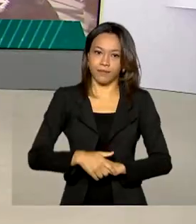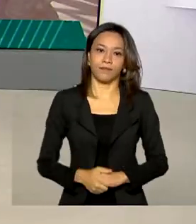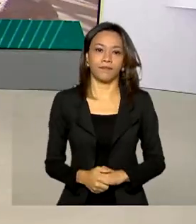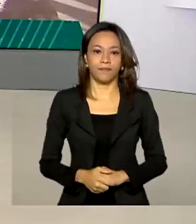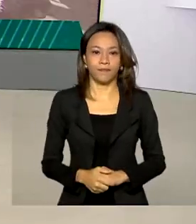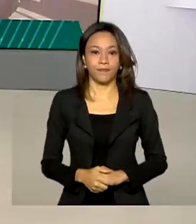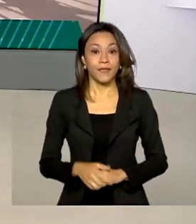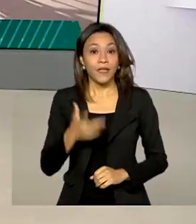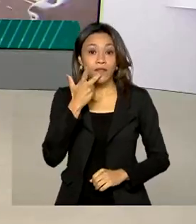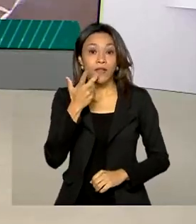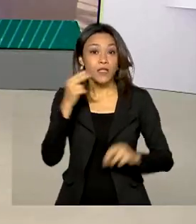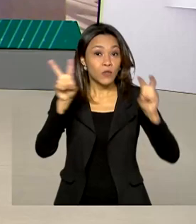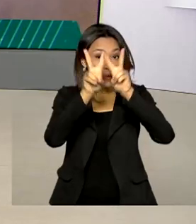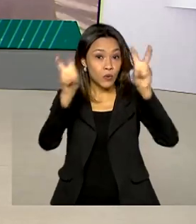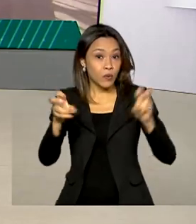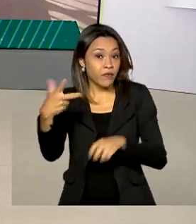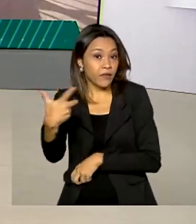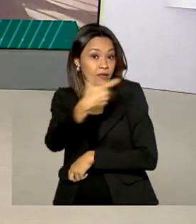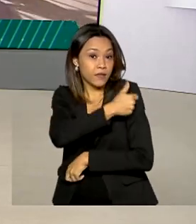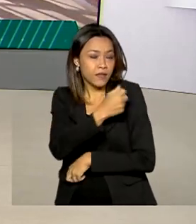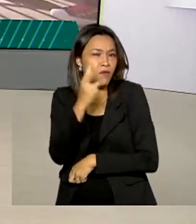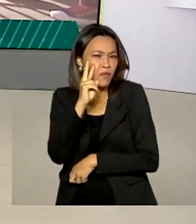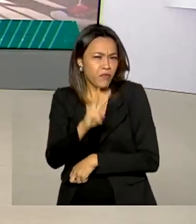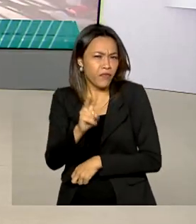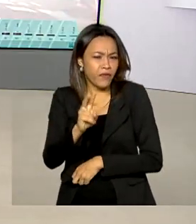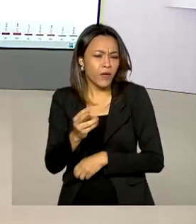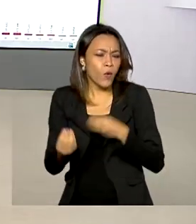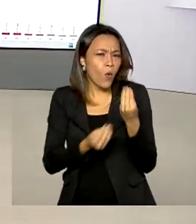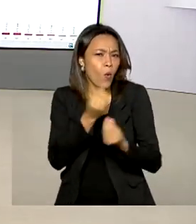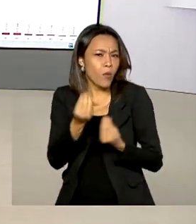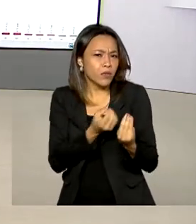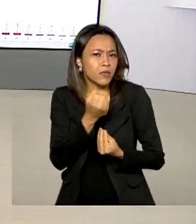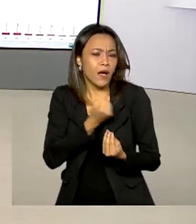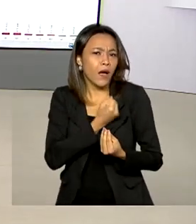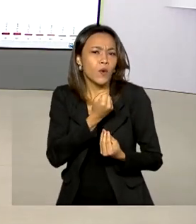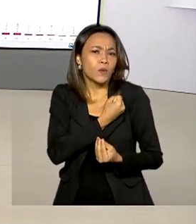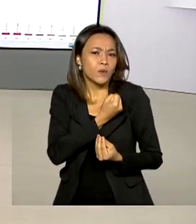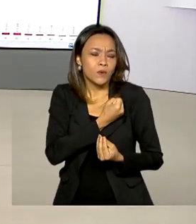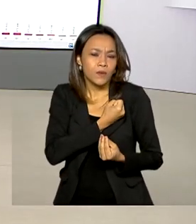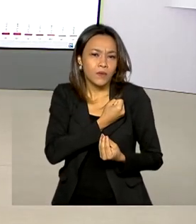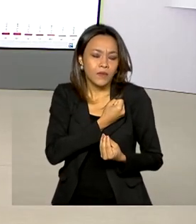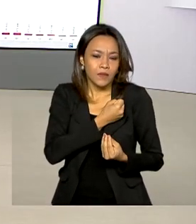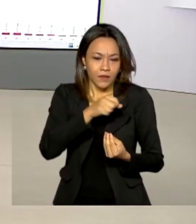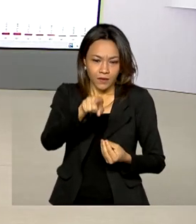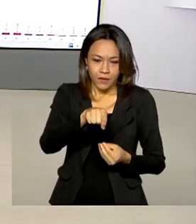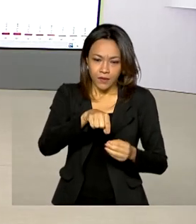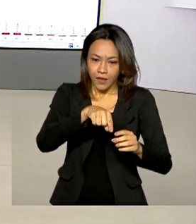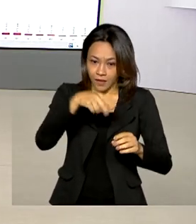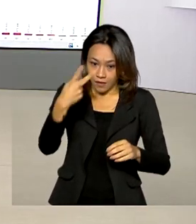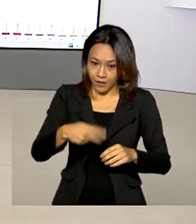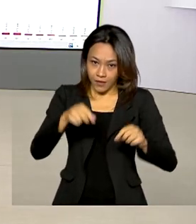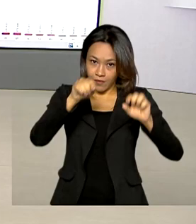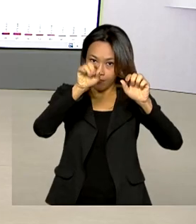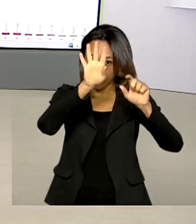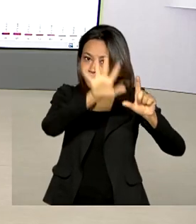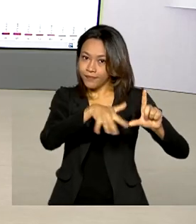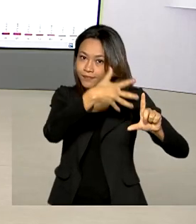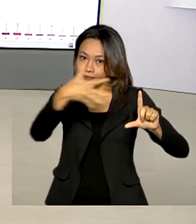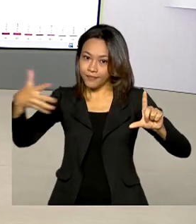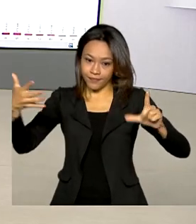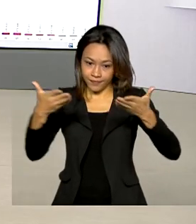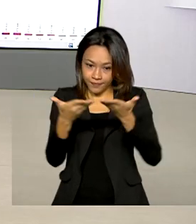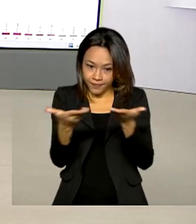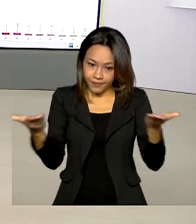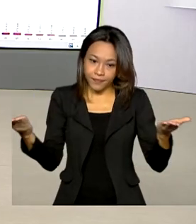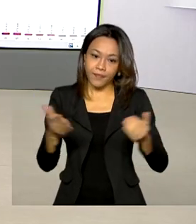E falando em vacina, vamos ver agora como estão os números da vacinação contra a Covid-19 pelo país aqui no telão. Até o